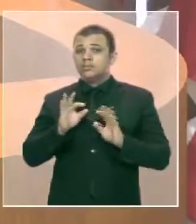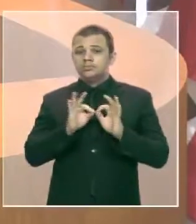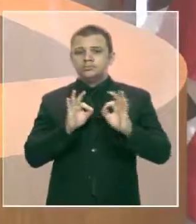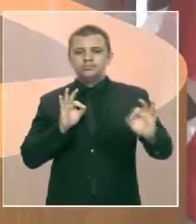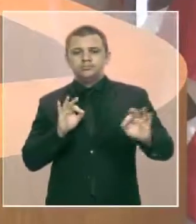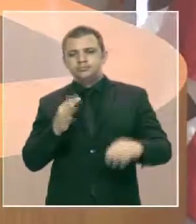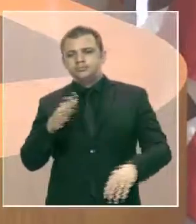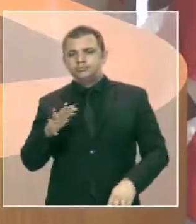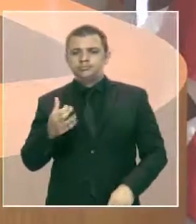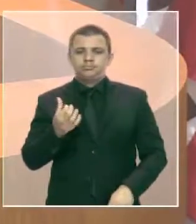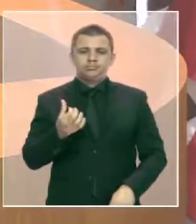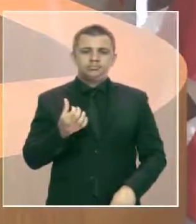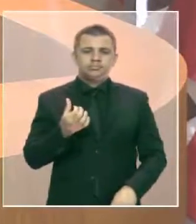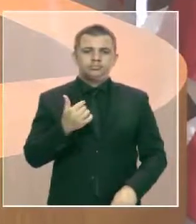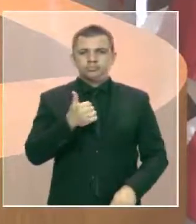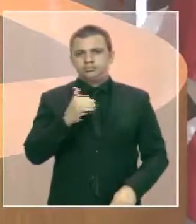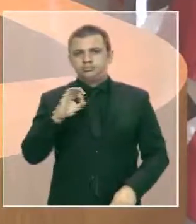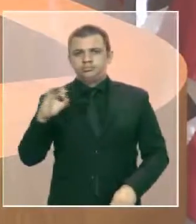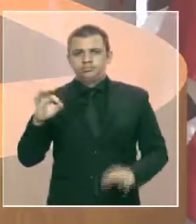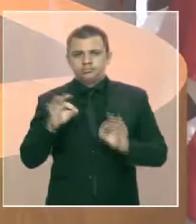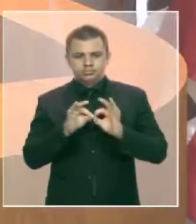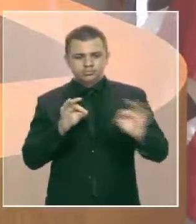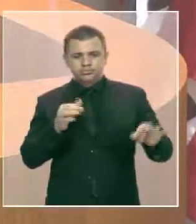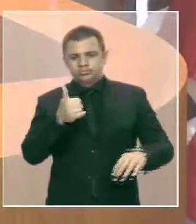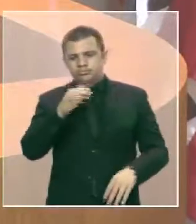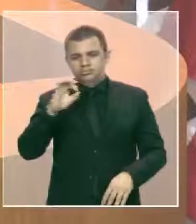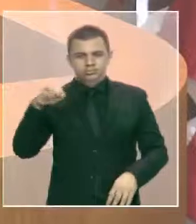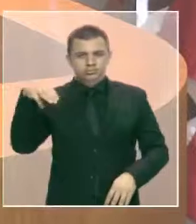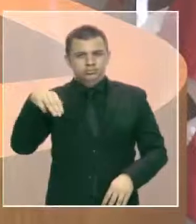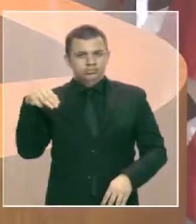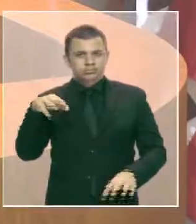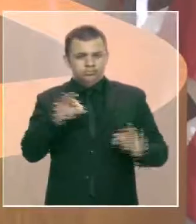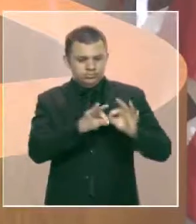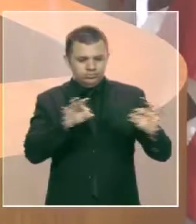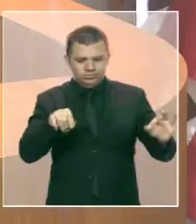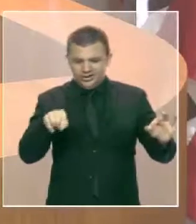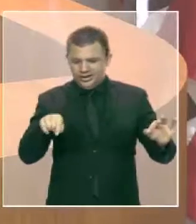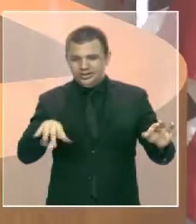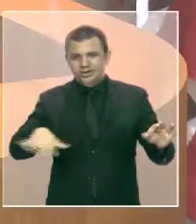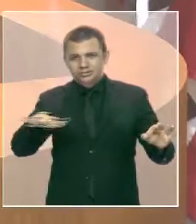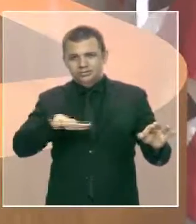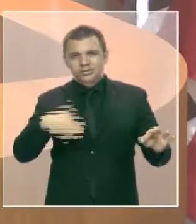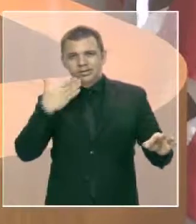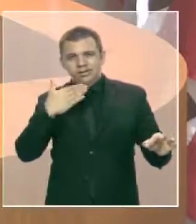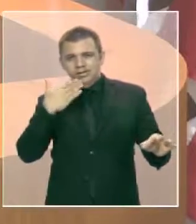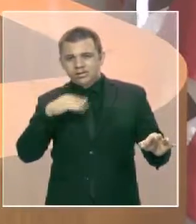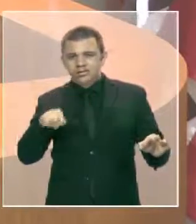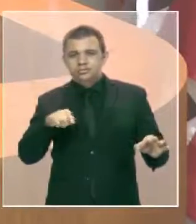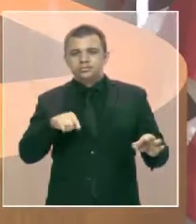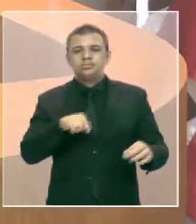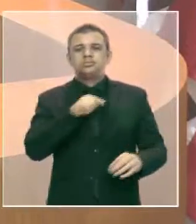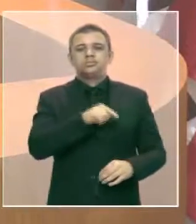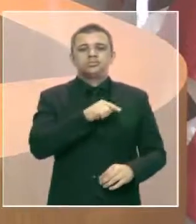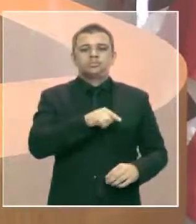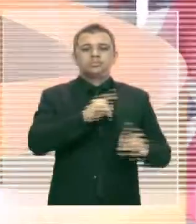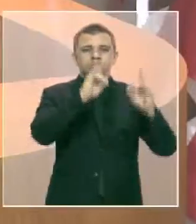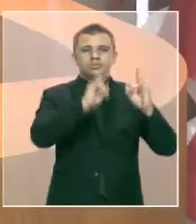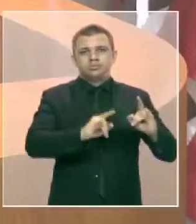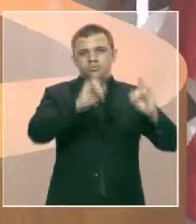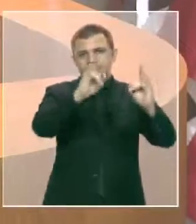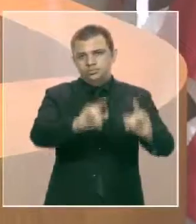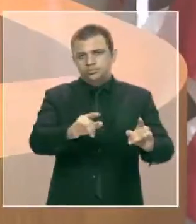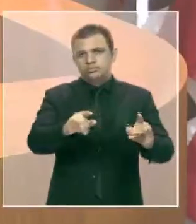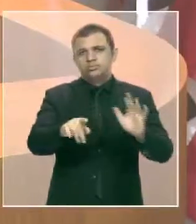dessa área quebrada, dessa área totalmente desburacada, mora no condomínio que fica na Avenida Tacredo